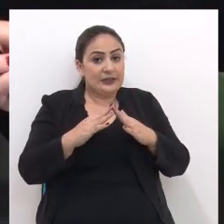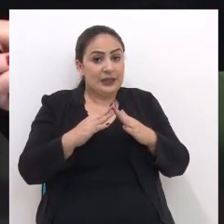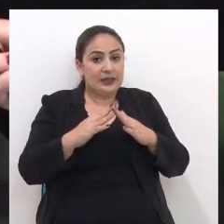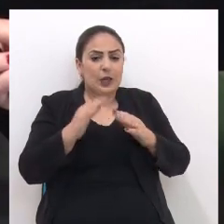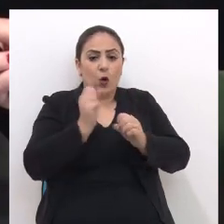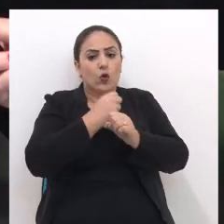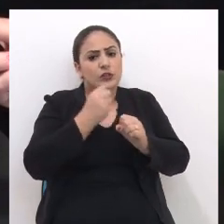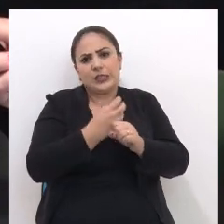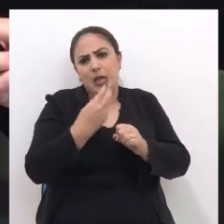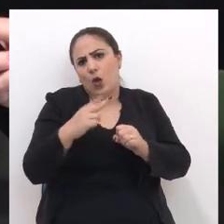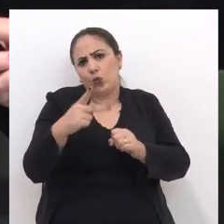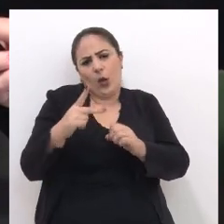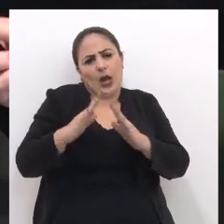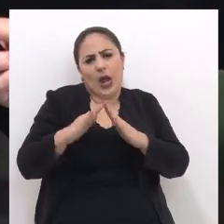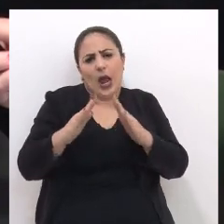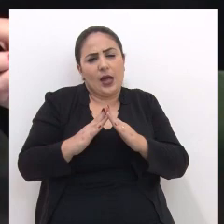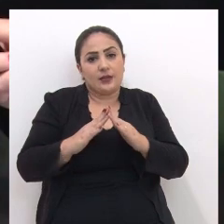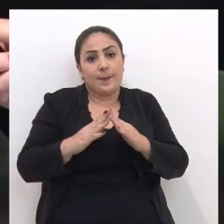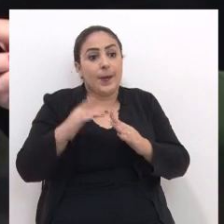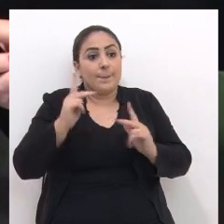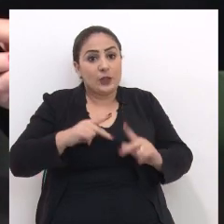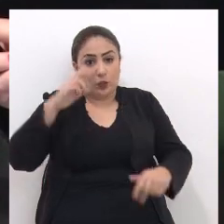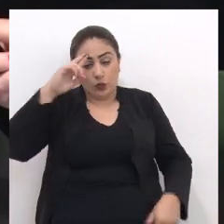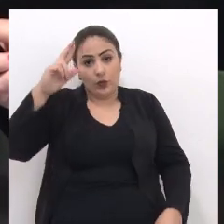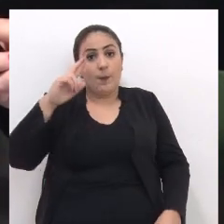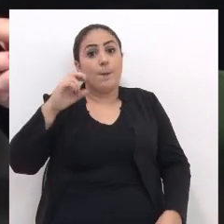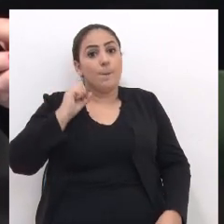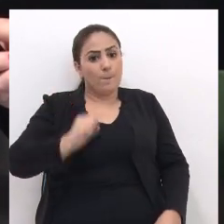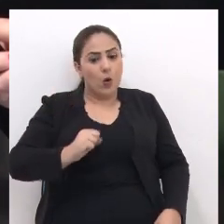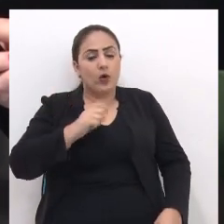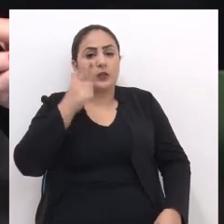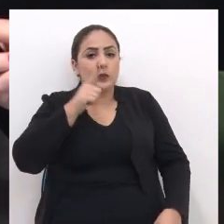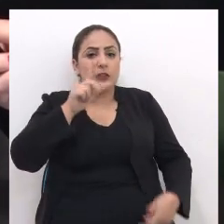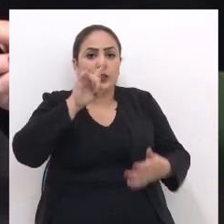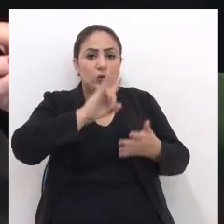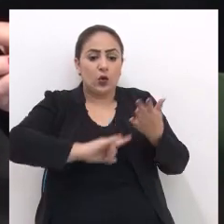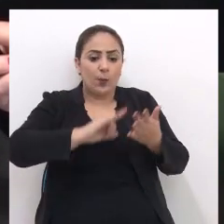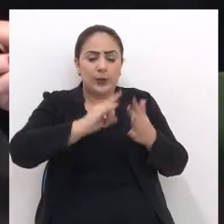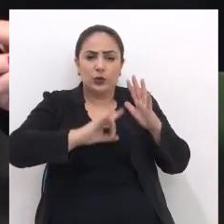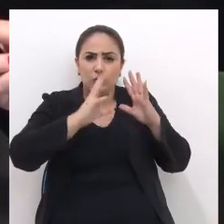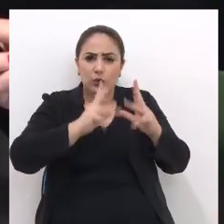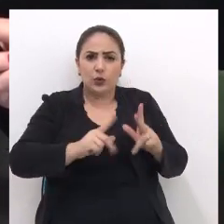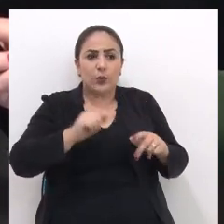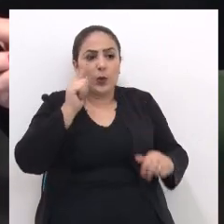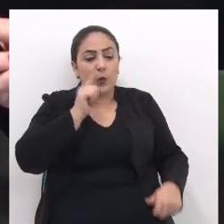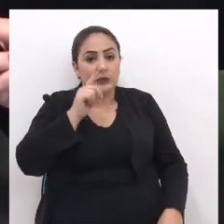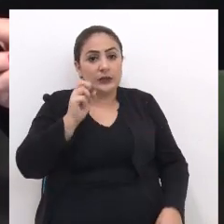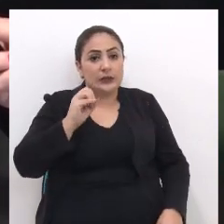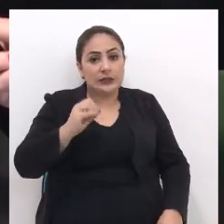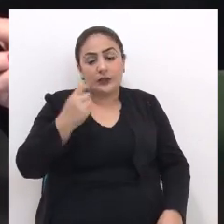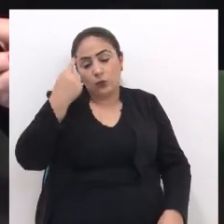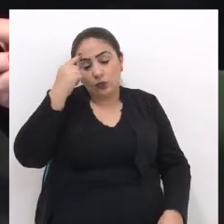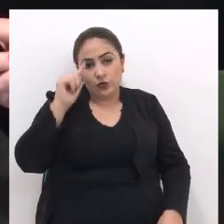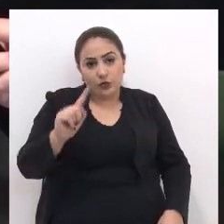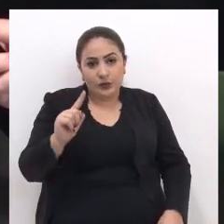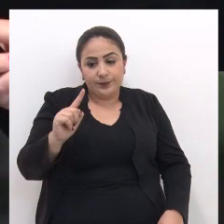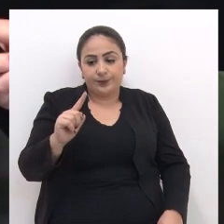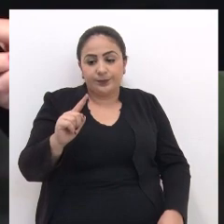Da sua construção Da sua casa Para que o proprietário Possa ter os documentos Necessários Para se for